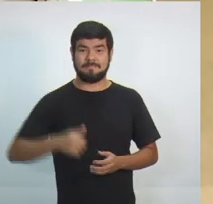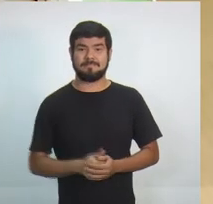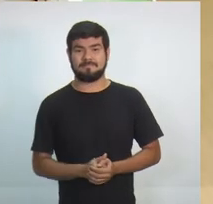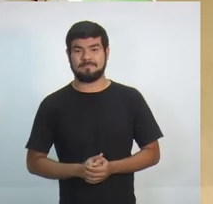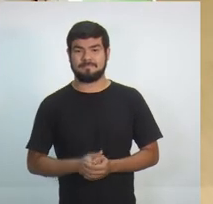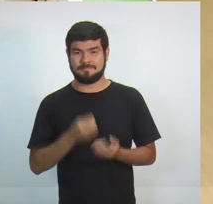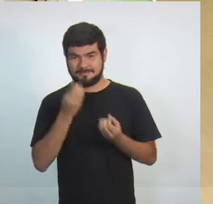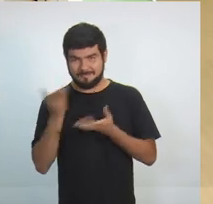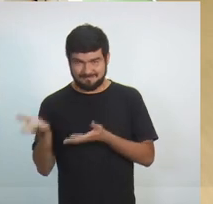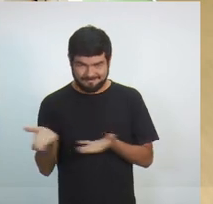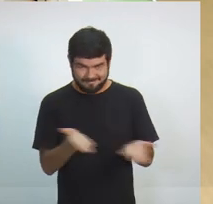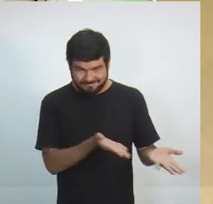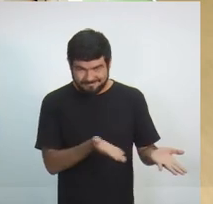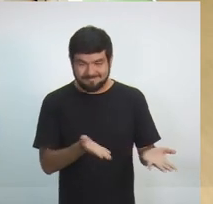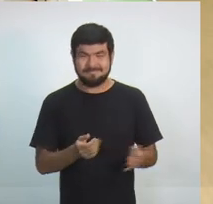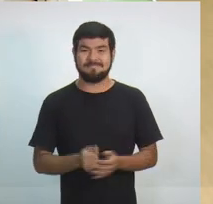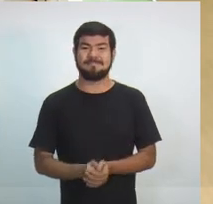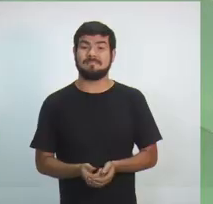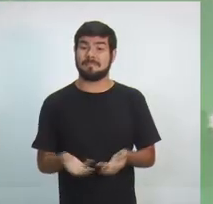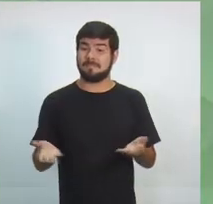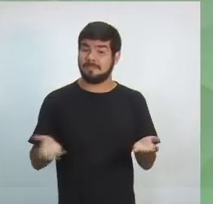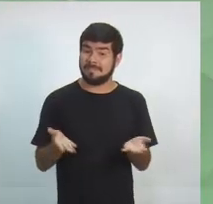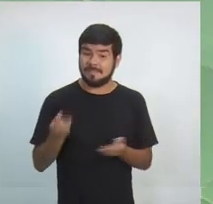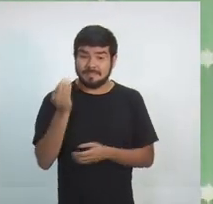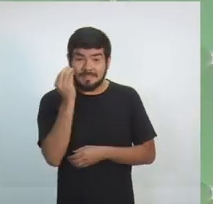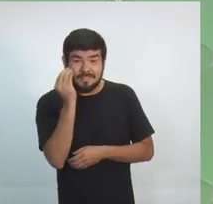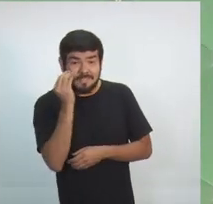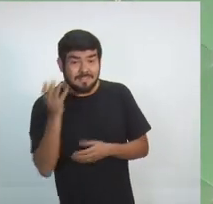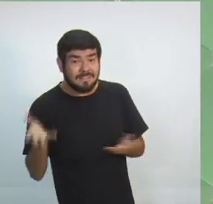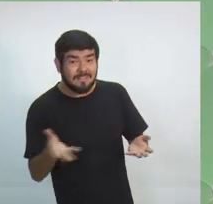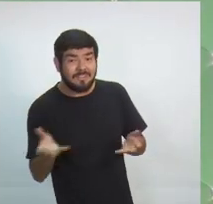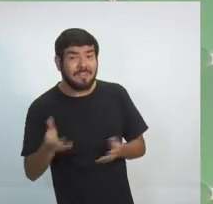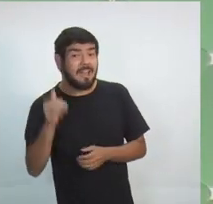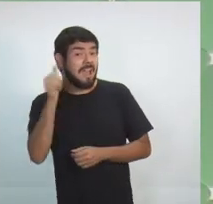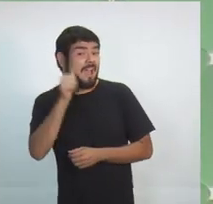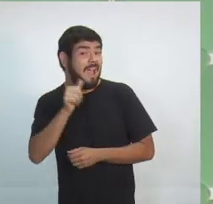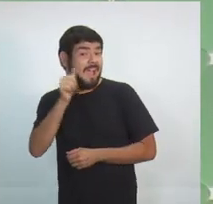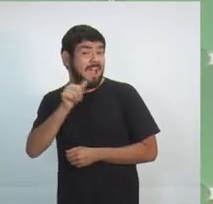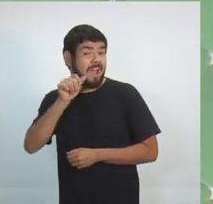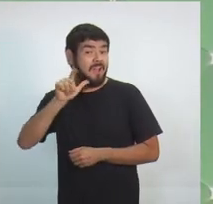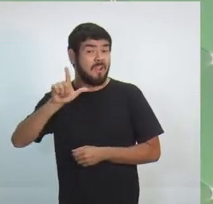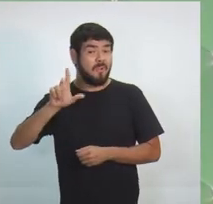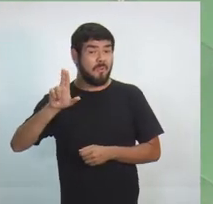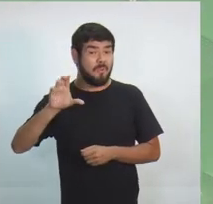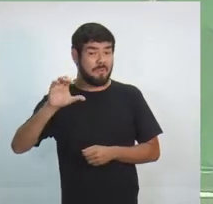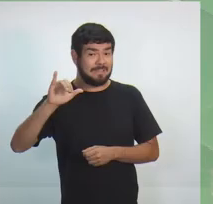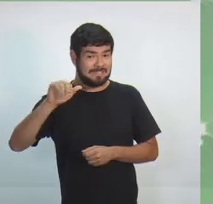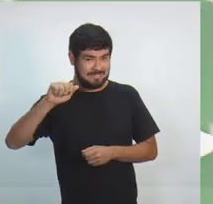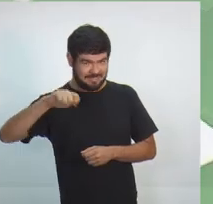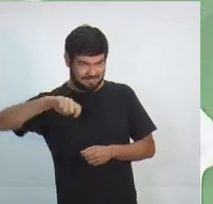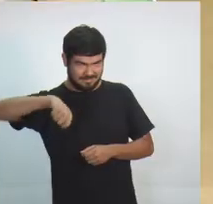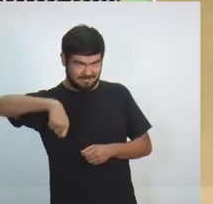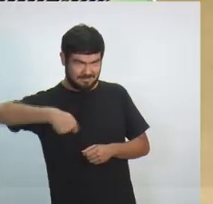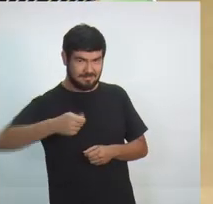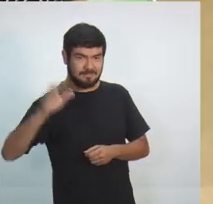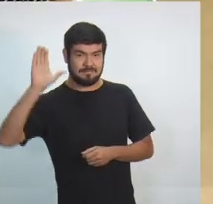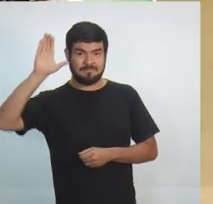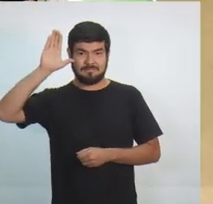Fique à vontade. E você que está acompanhando a gente, a gente recebe agora a candidata Lúcia Antônio, do PC do B.